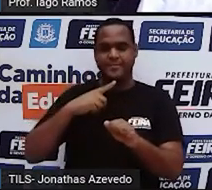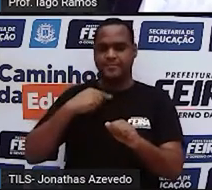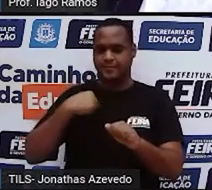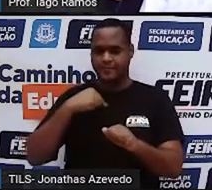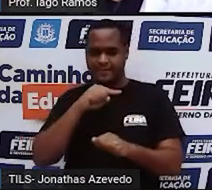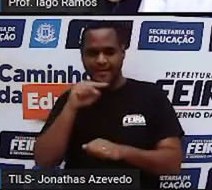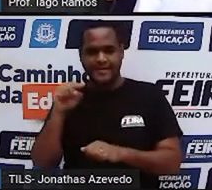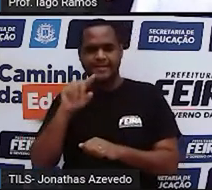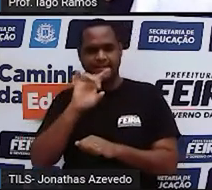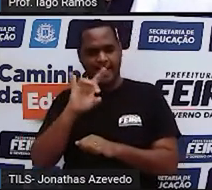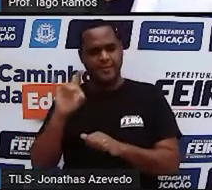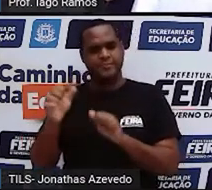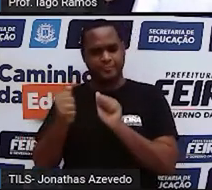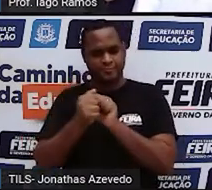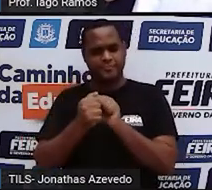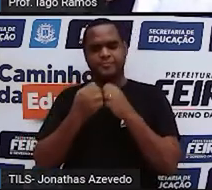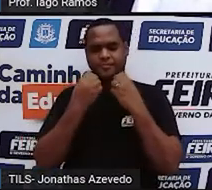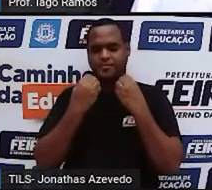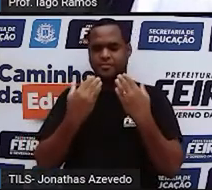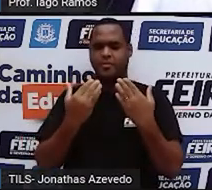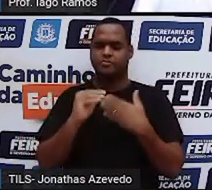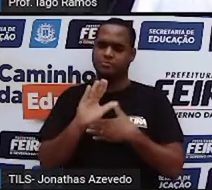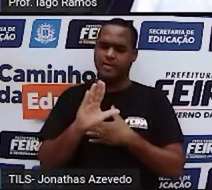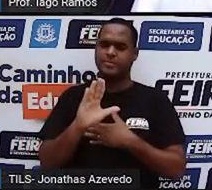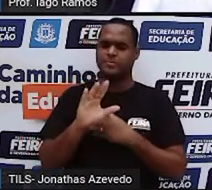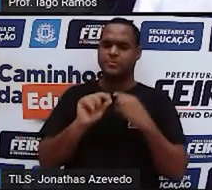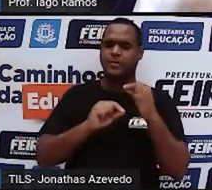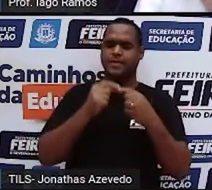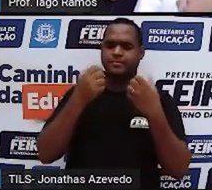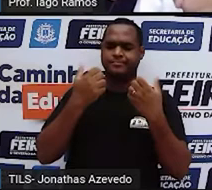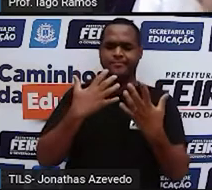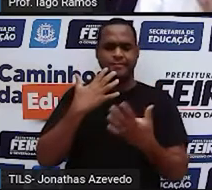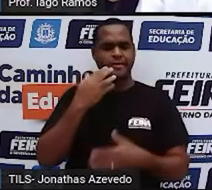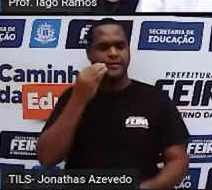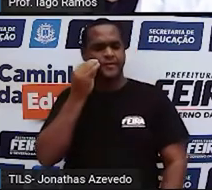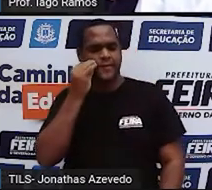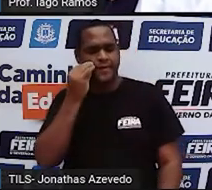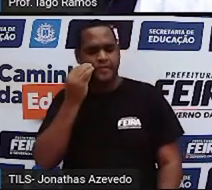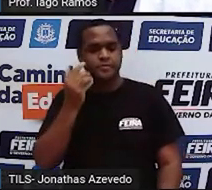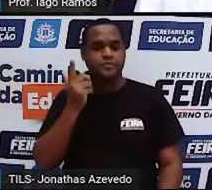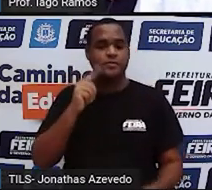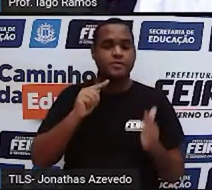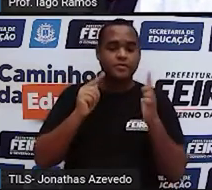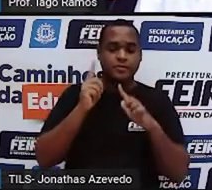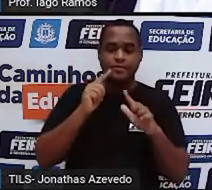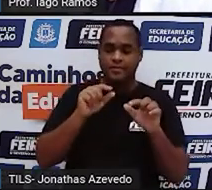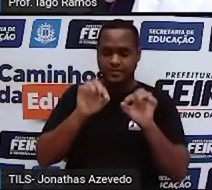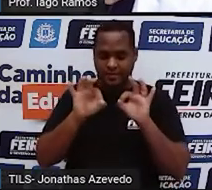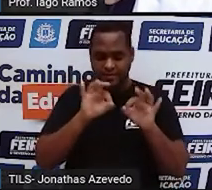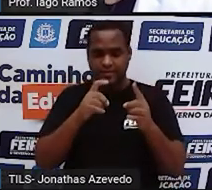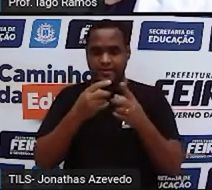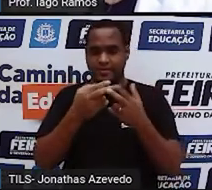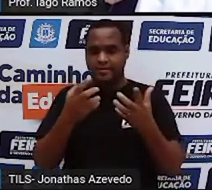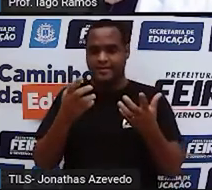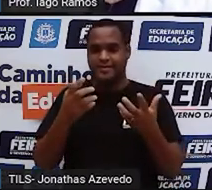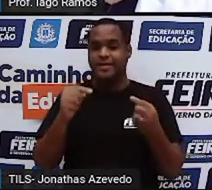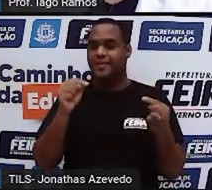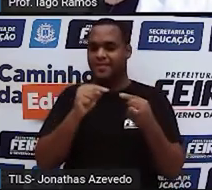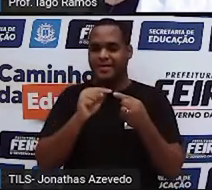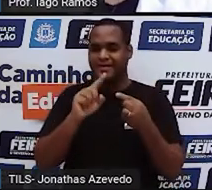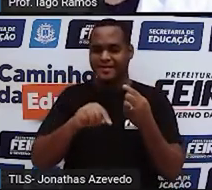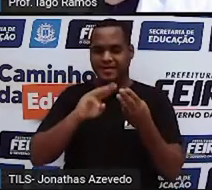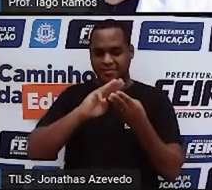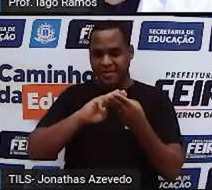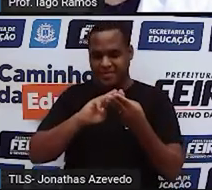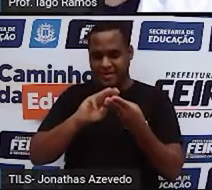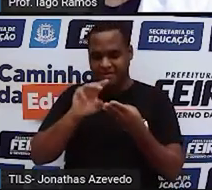você aí do outro lado, mas tentando, né? Tentando não, conseguindo, fazendo acontecer uma matemática, né? Para ser